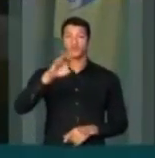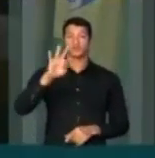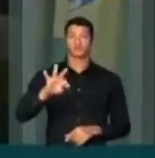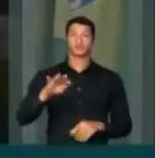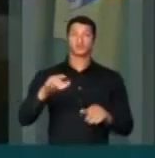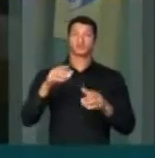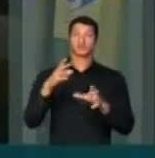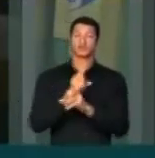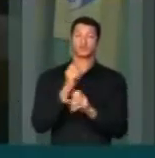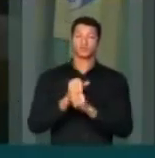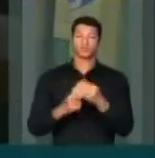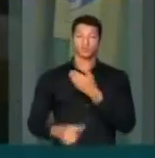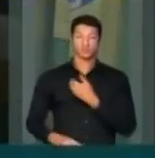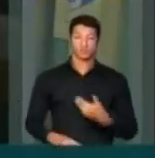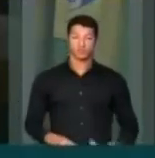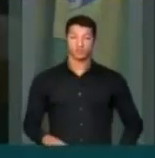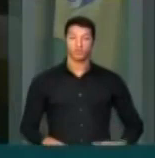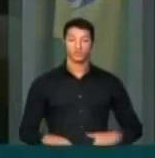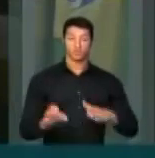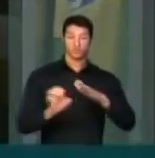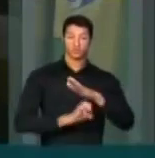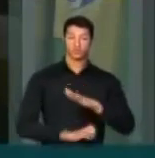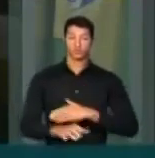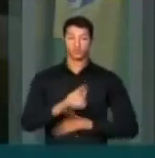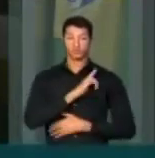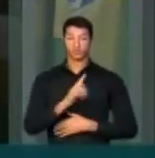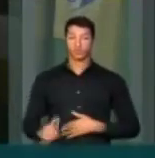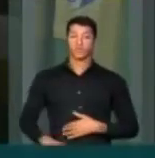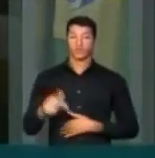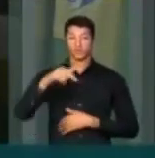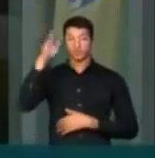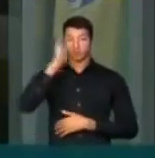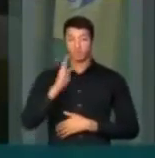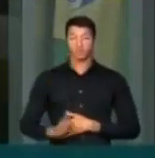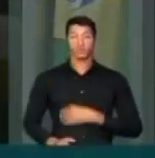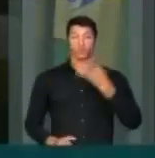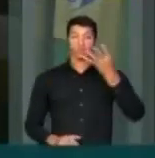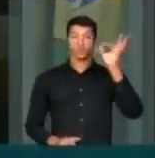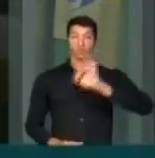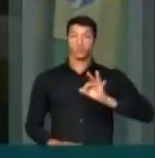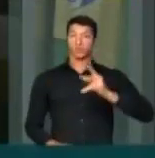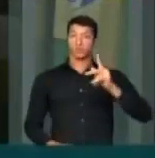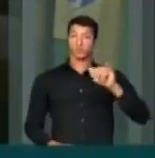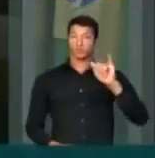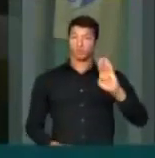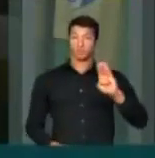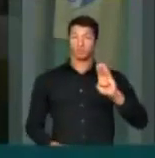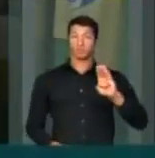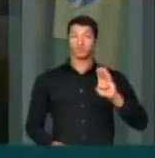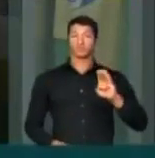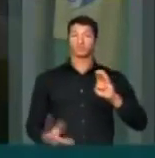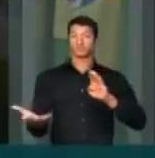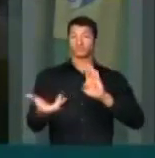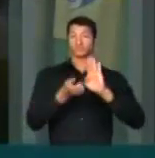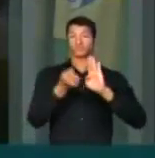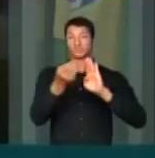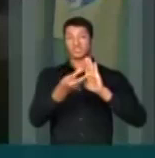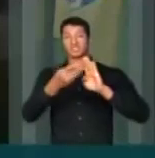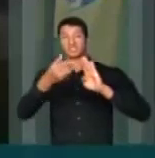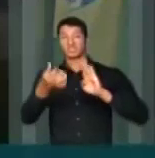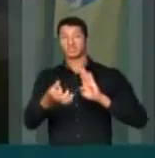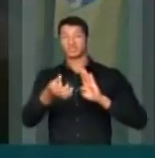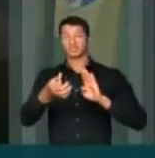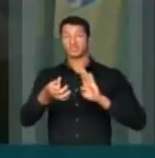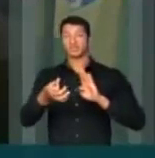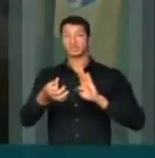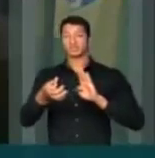contas públicas da entidade-governo do Brasil, 4% do PIB. Arrecadamos 36%